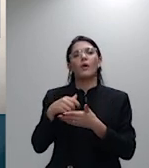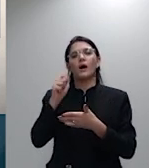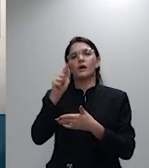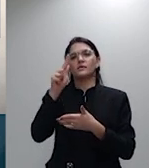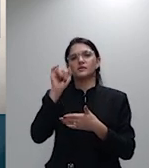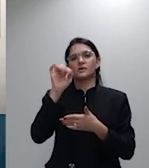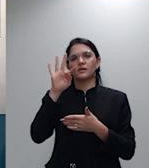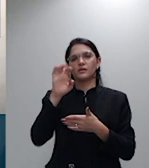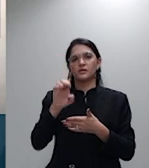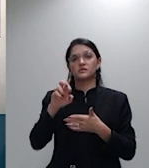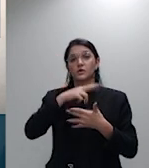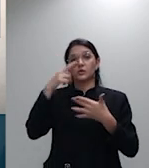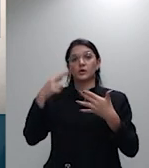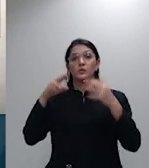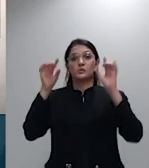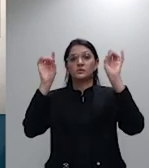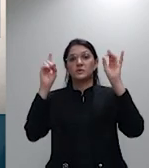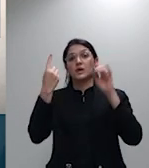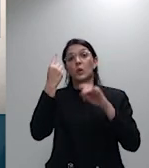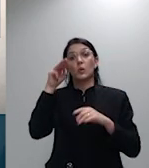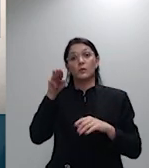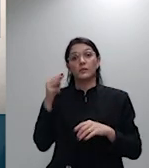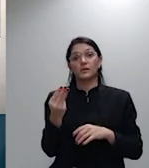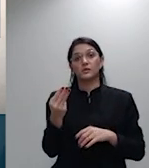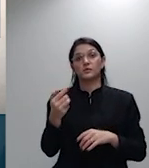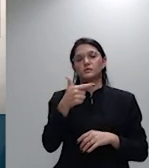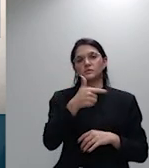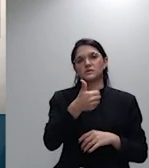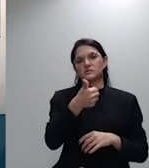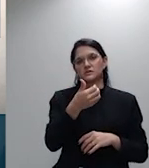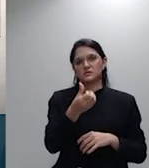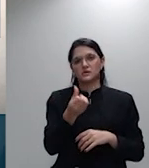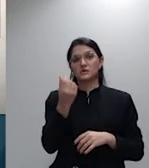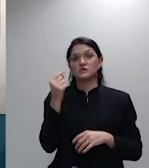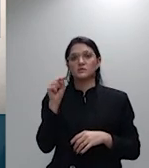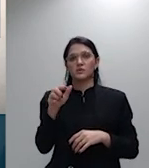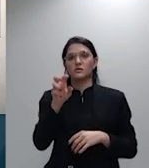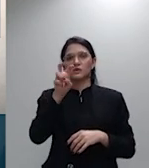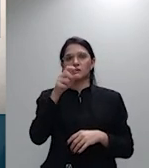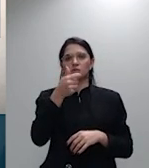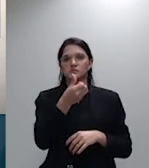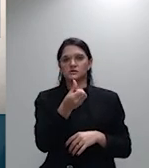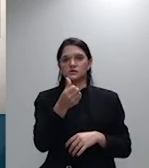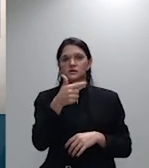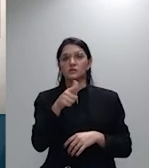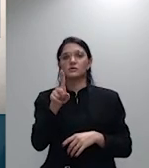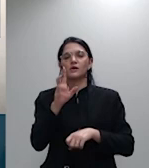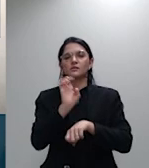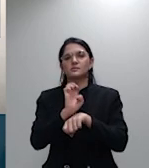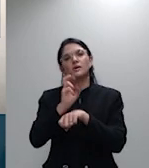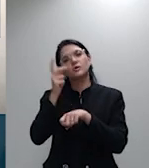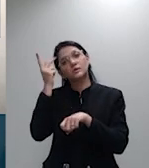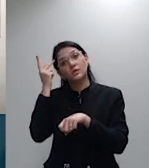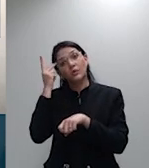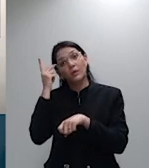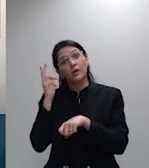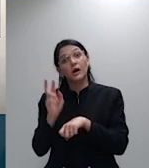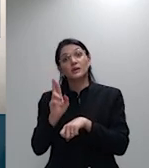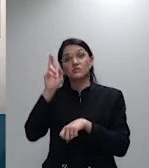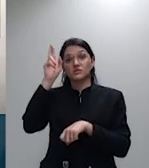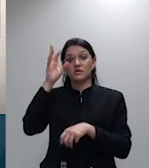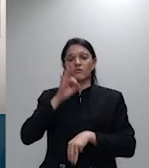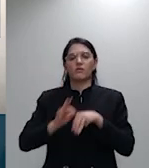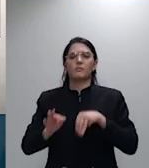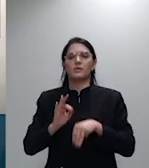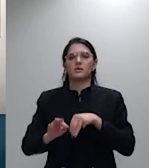.216.562 de São Paulo, relatado pelo eminente ministro Paulo Itácio Sanseverino. Entre